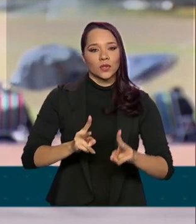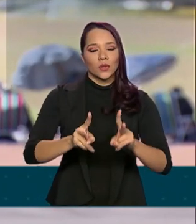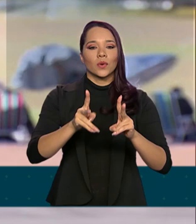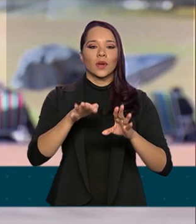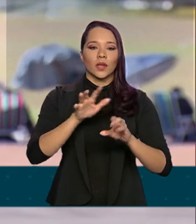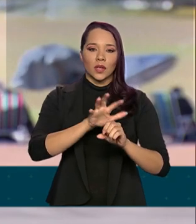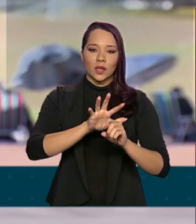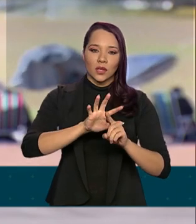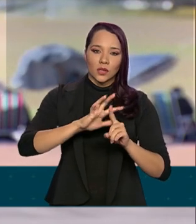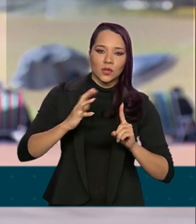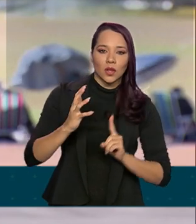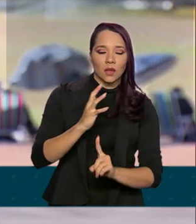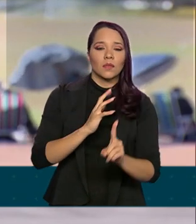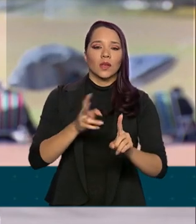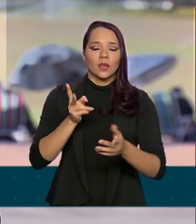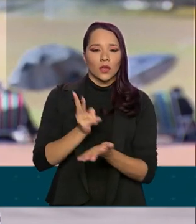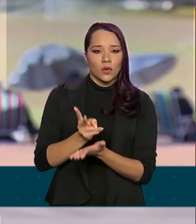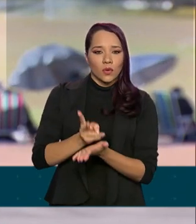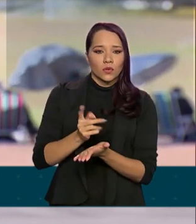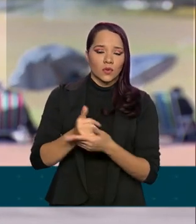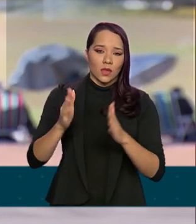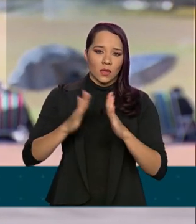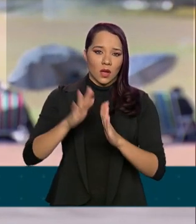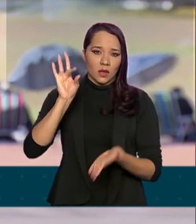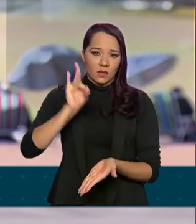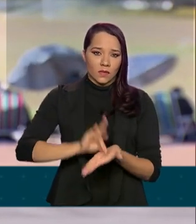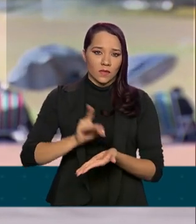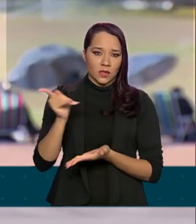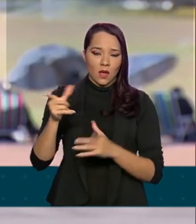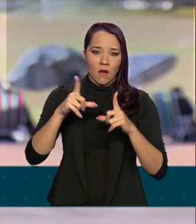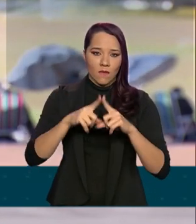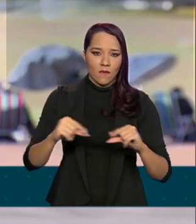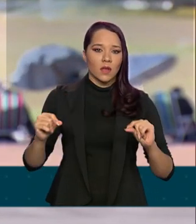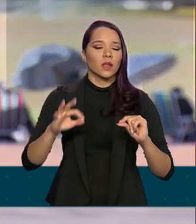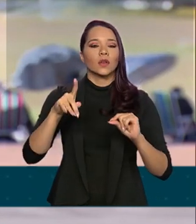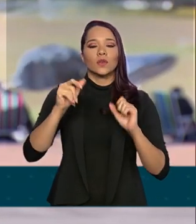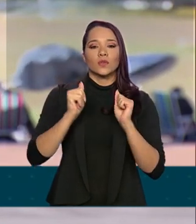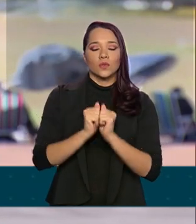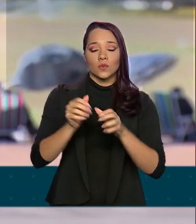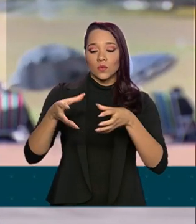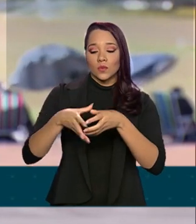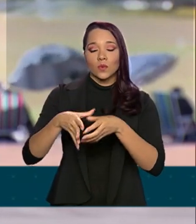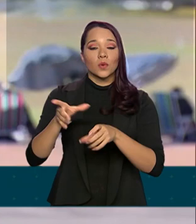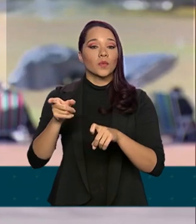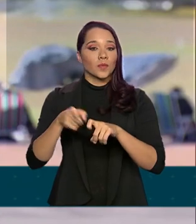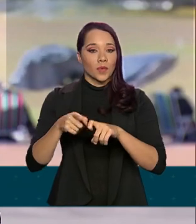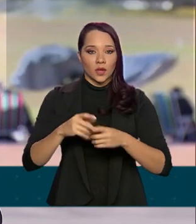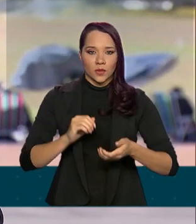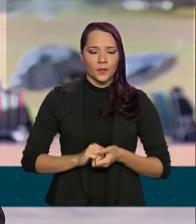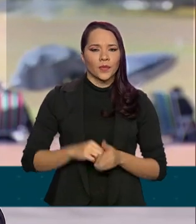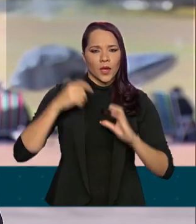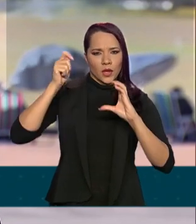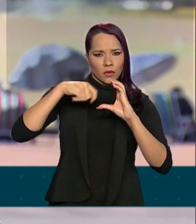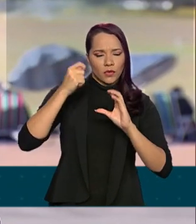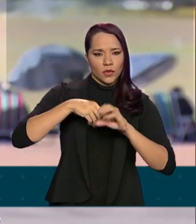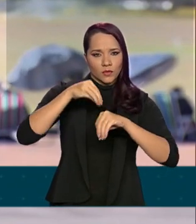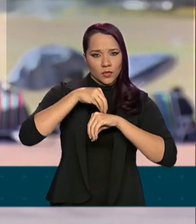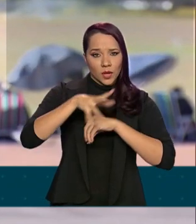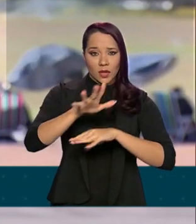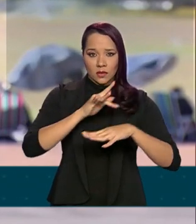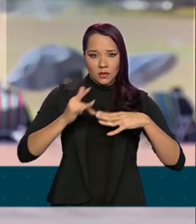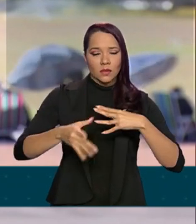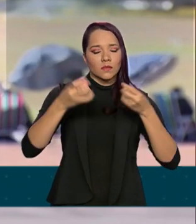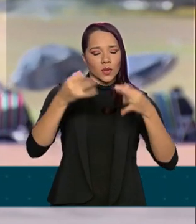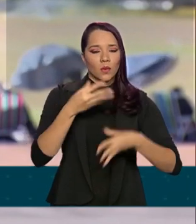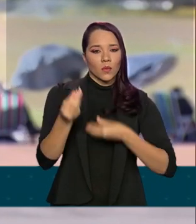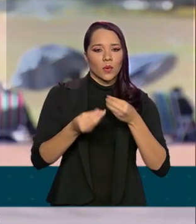isolamento e permanece no Palácio da Alvorada, acompanhado pela equipe médica. Em vídeo publicado nas redes sociais, ele falou sobre